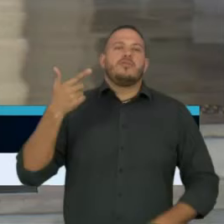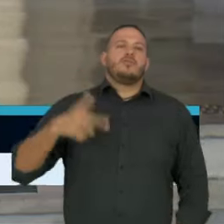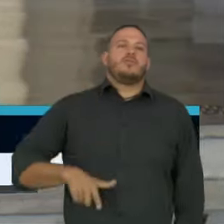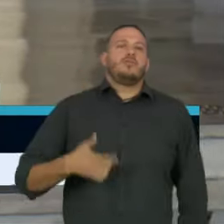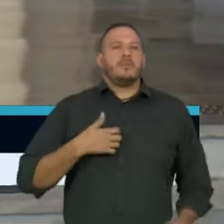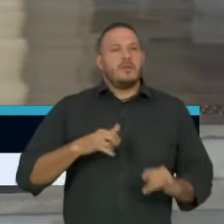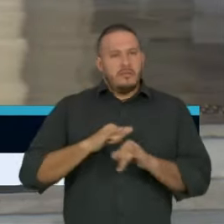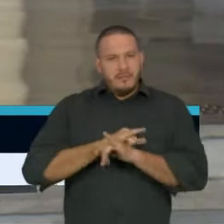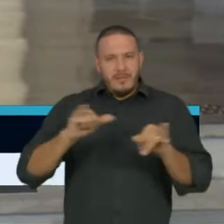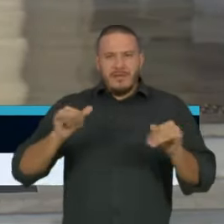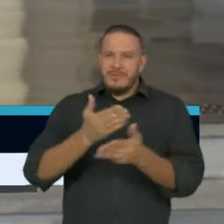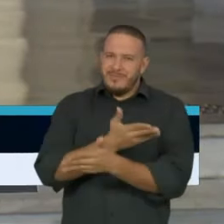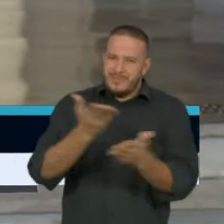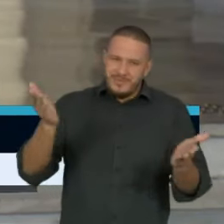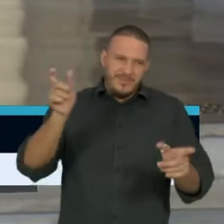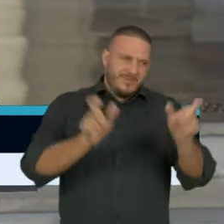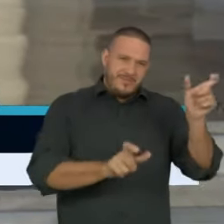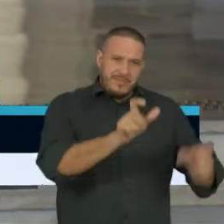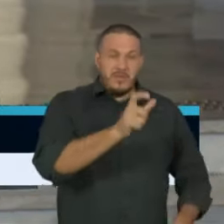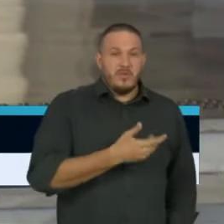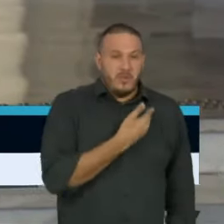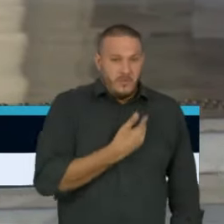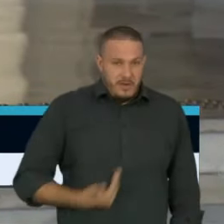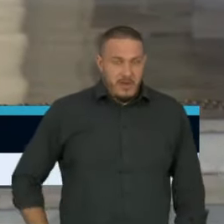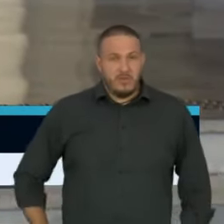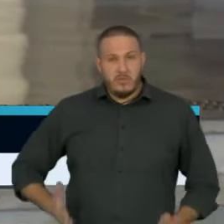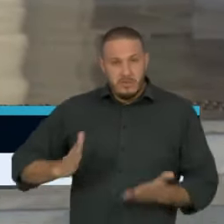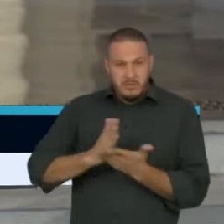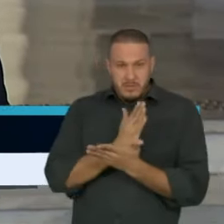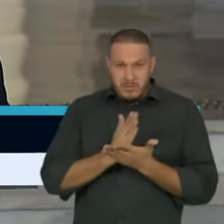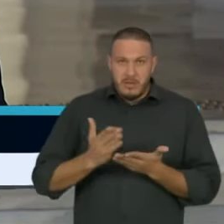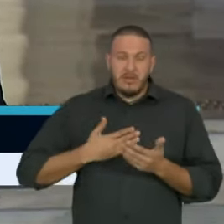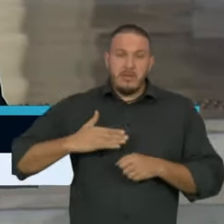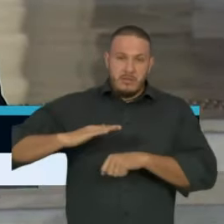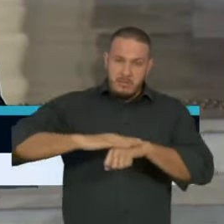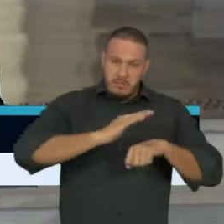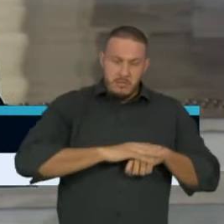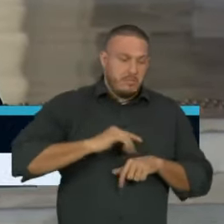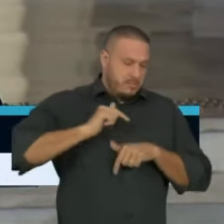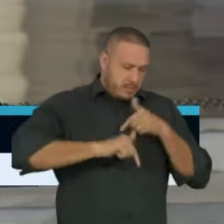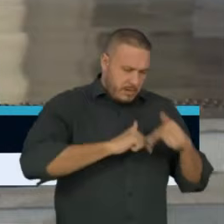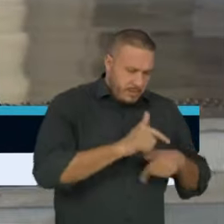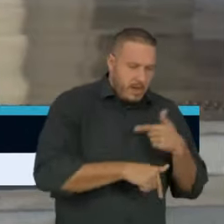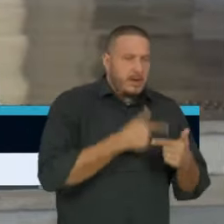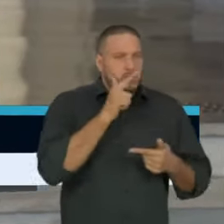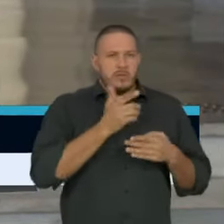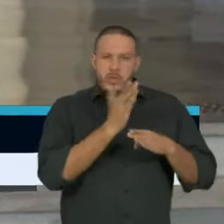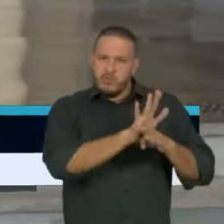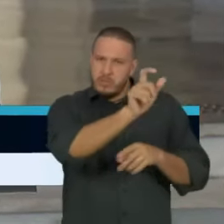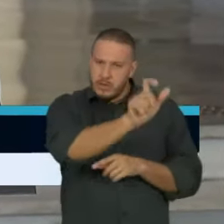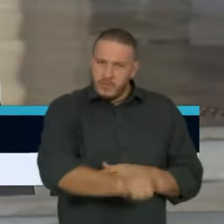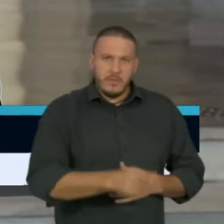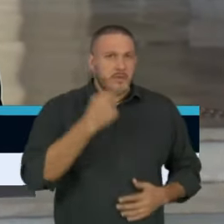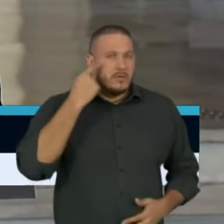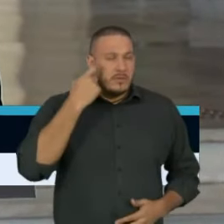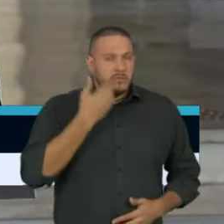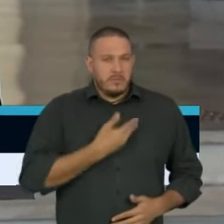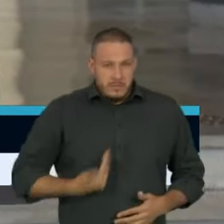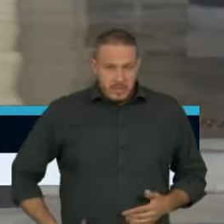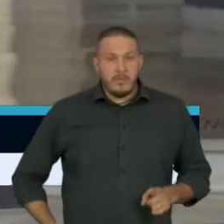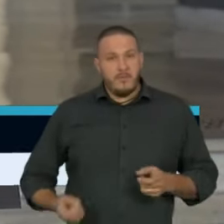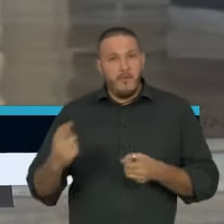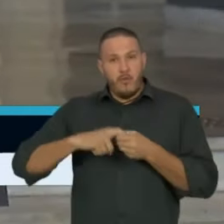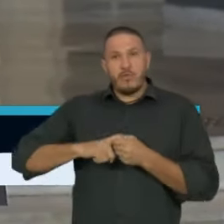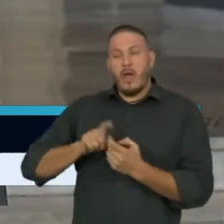governador que eu vou dividir meu tempo entre ele fazer o que eu estou fazendo, ajudando o senhor e voltar a atender pacientes.